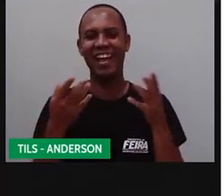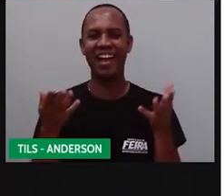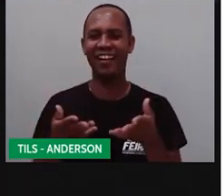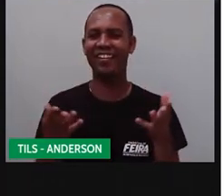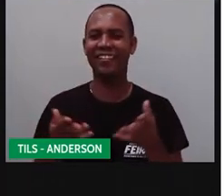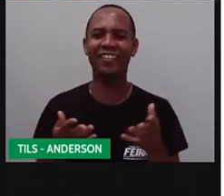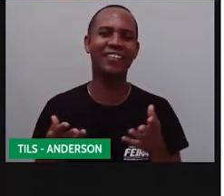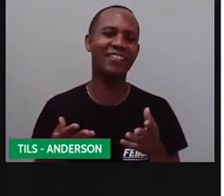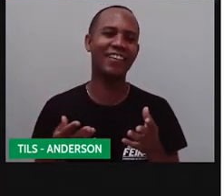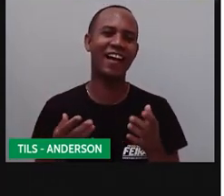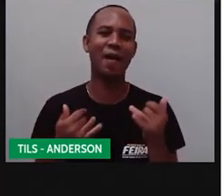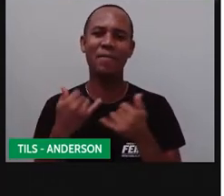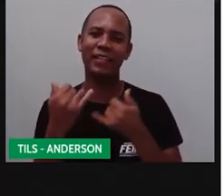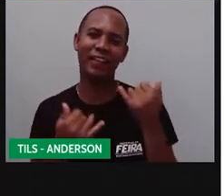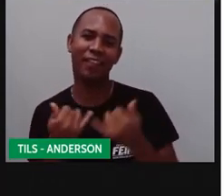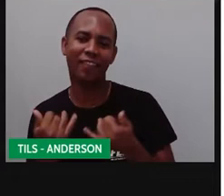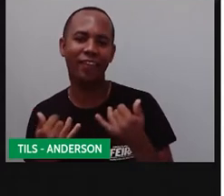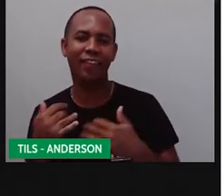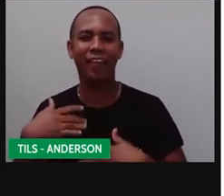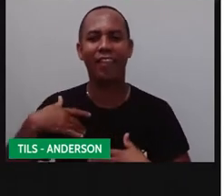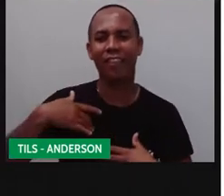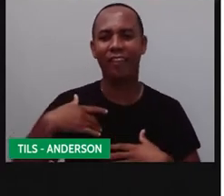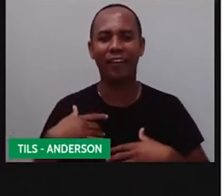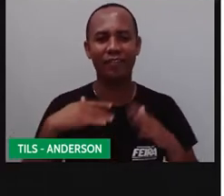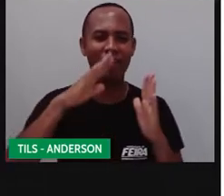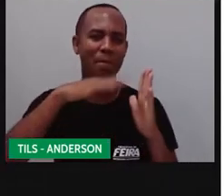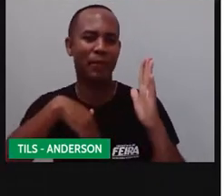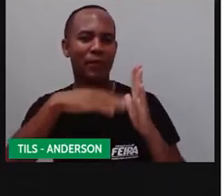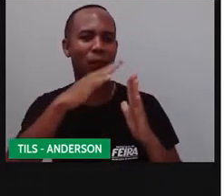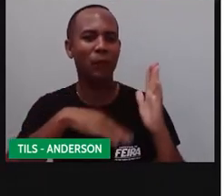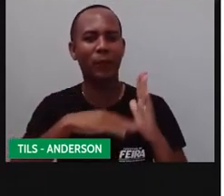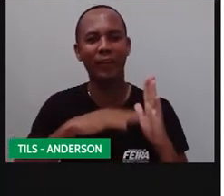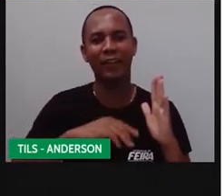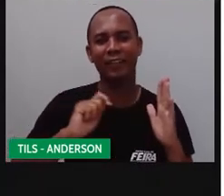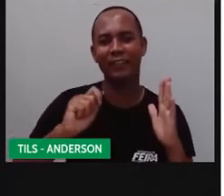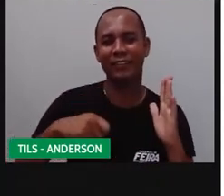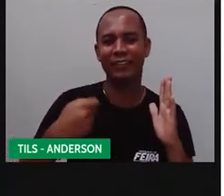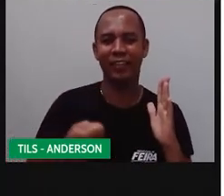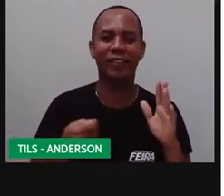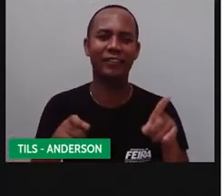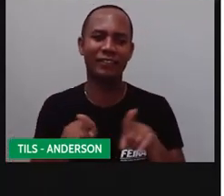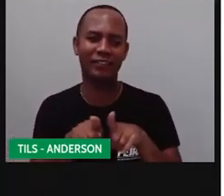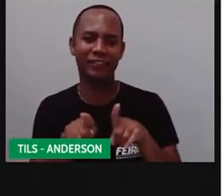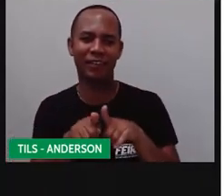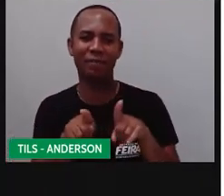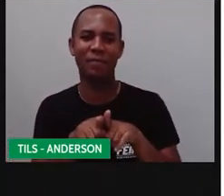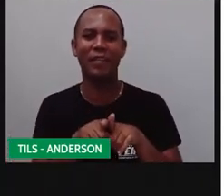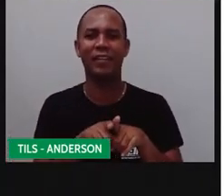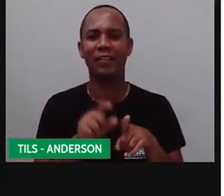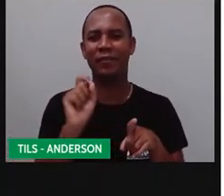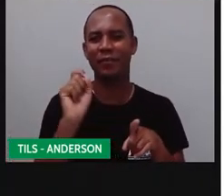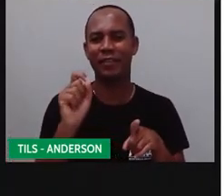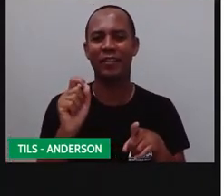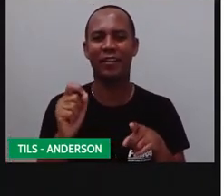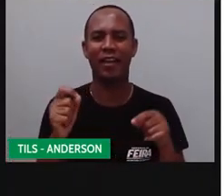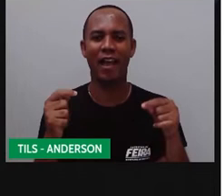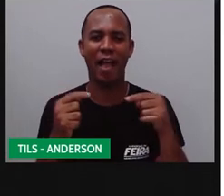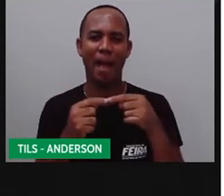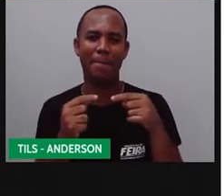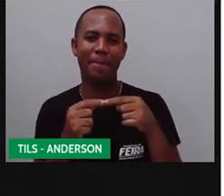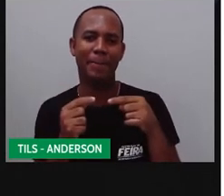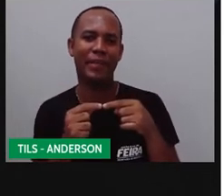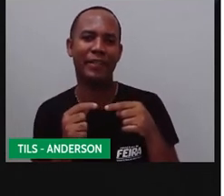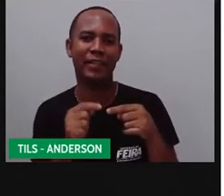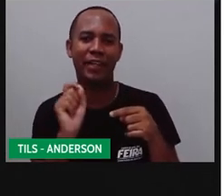né? A pintura, a dança, os sinais, como os que Anderson faz aqui pra gente, né? Os